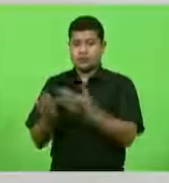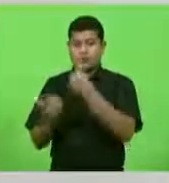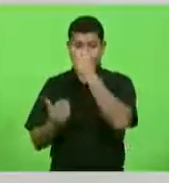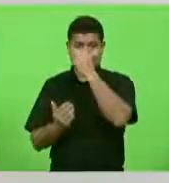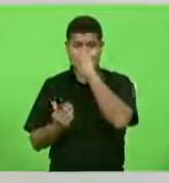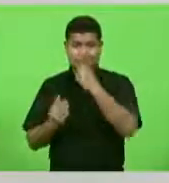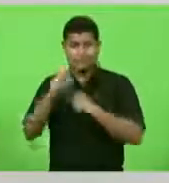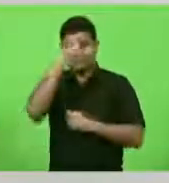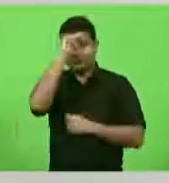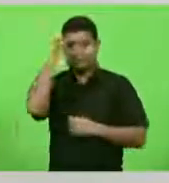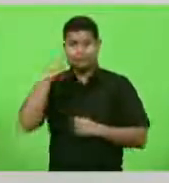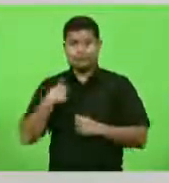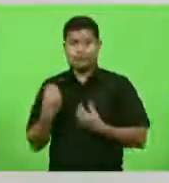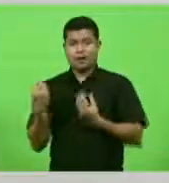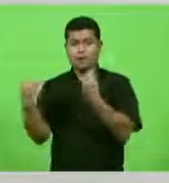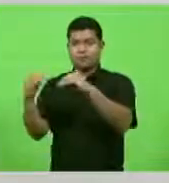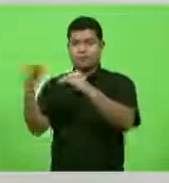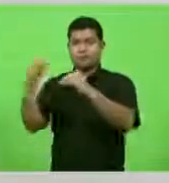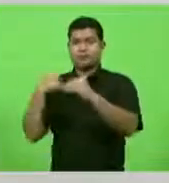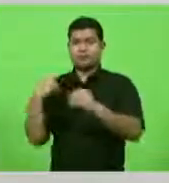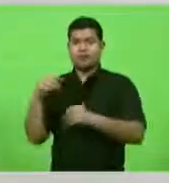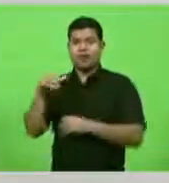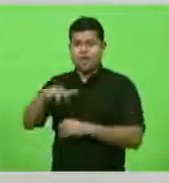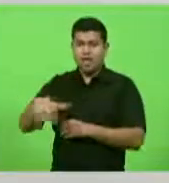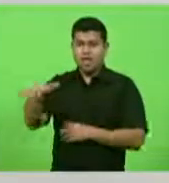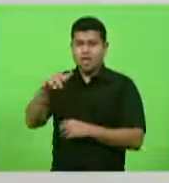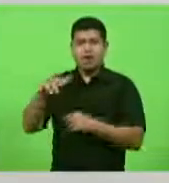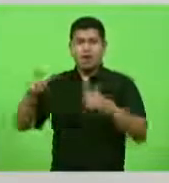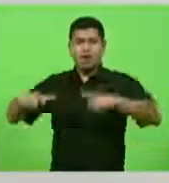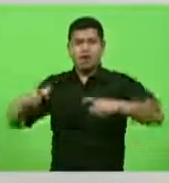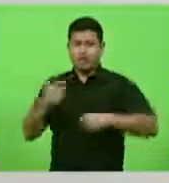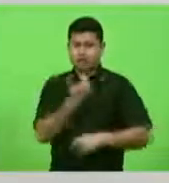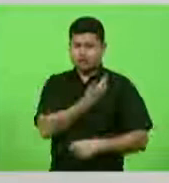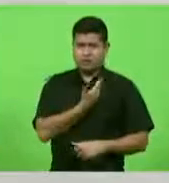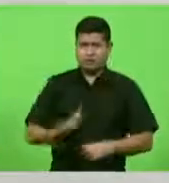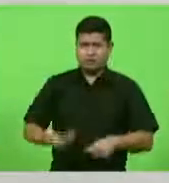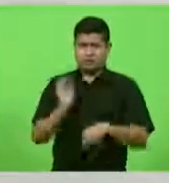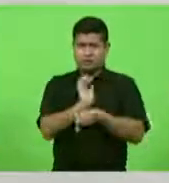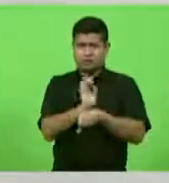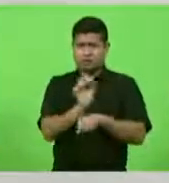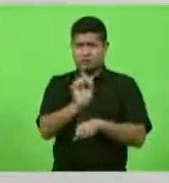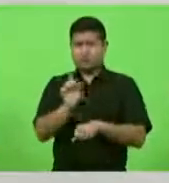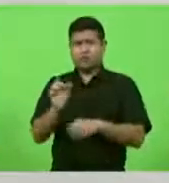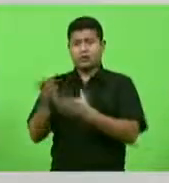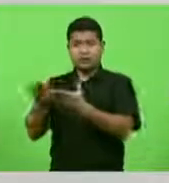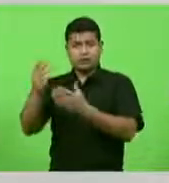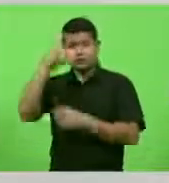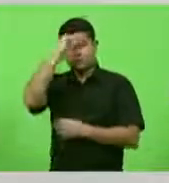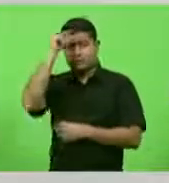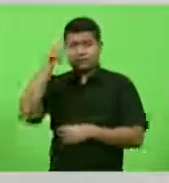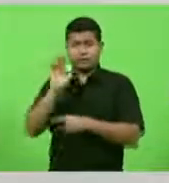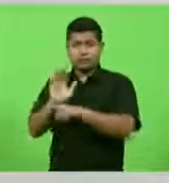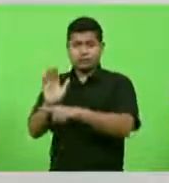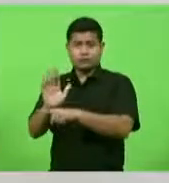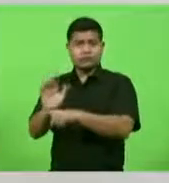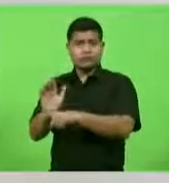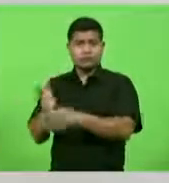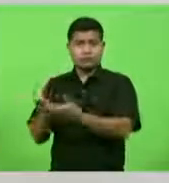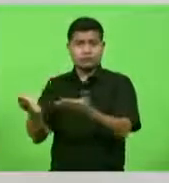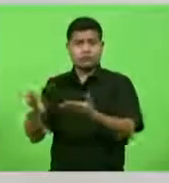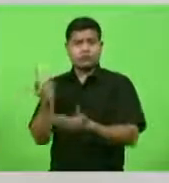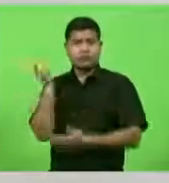está instalado na maca do Estado, está instalado nos municípios, e que lá o prefeito consiga fazer os